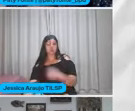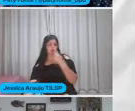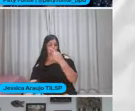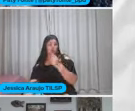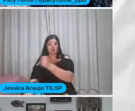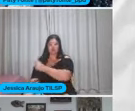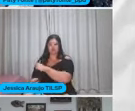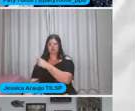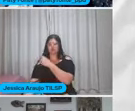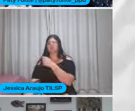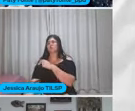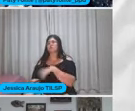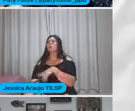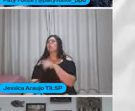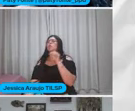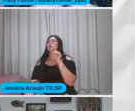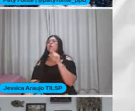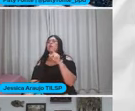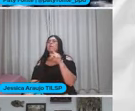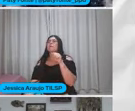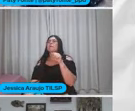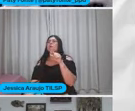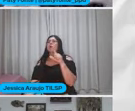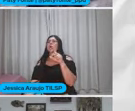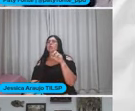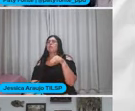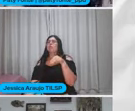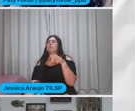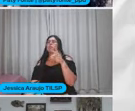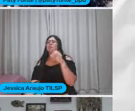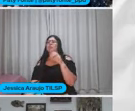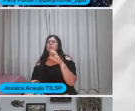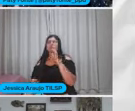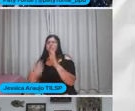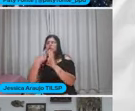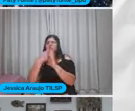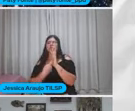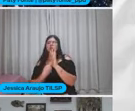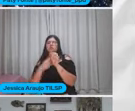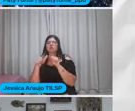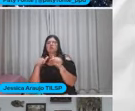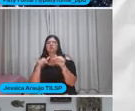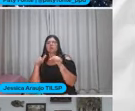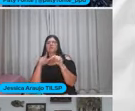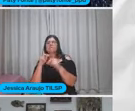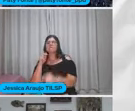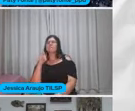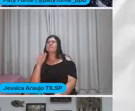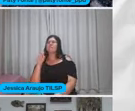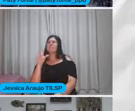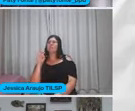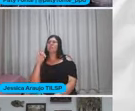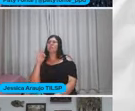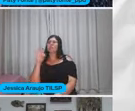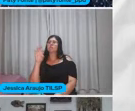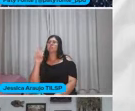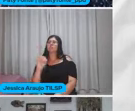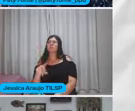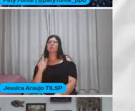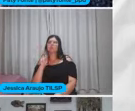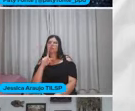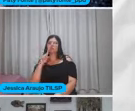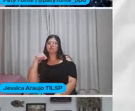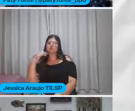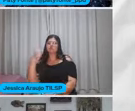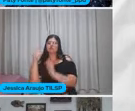perguntou O que é palmito, professora? Porque tinha no texto Que eles estavam trabalhando A palavra palmito E a professora da outra